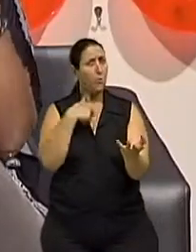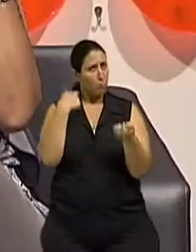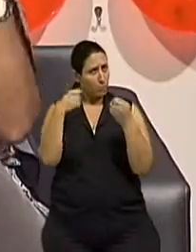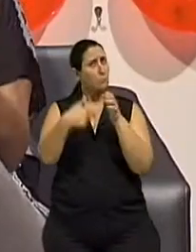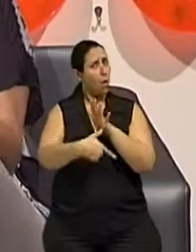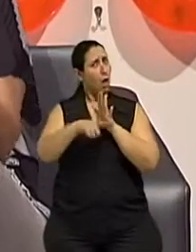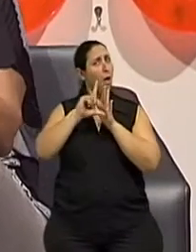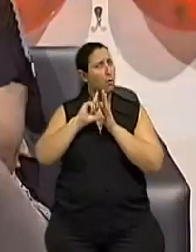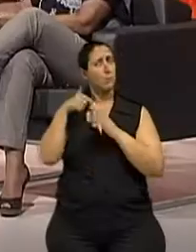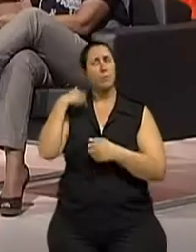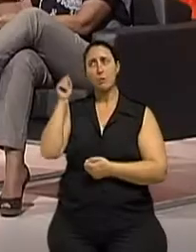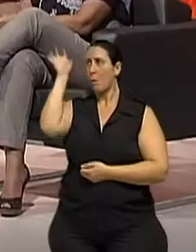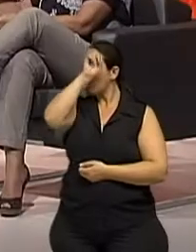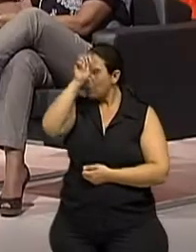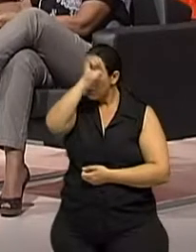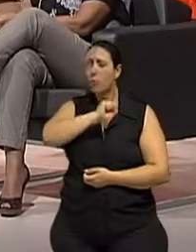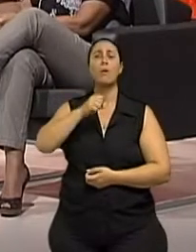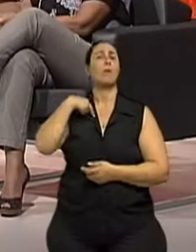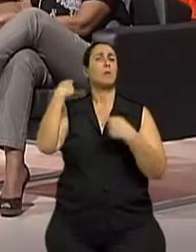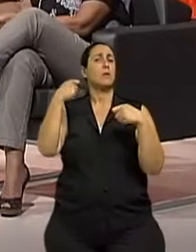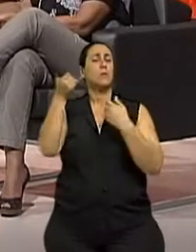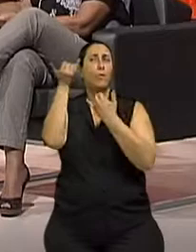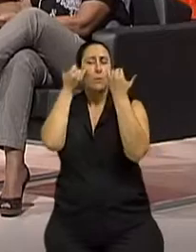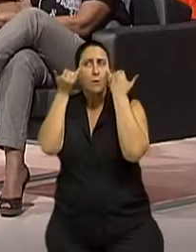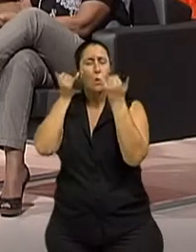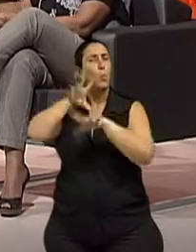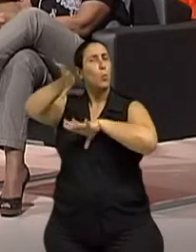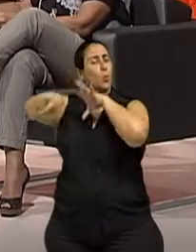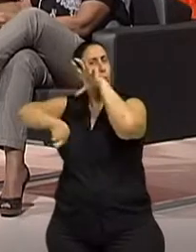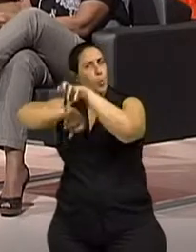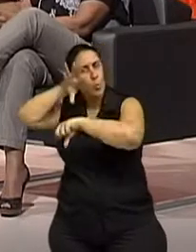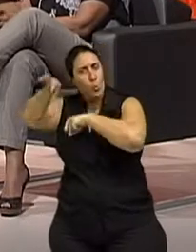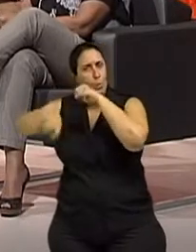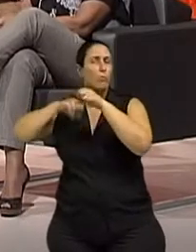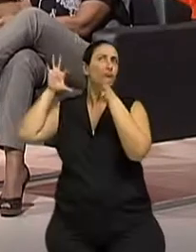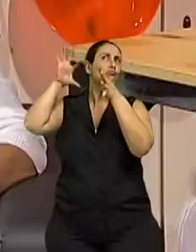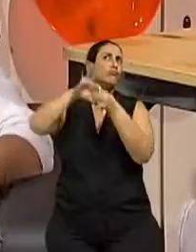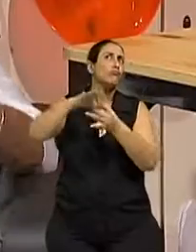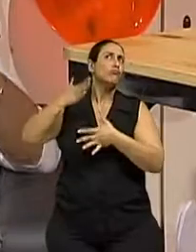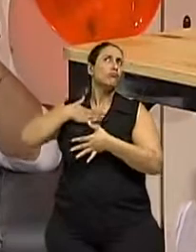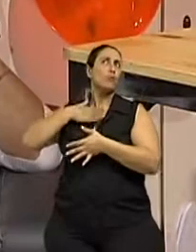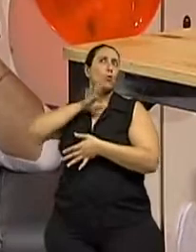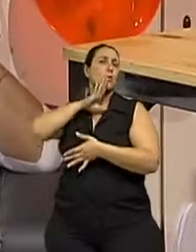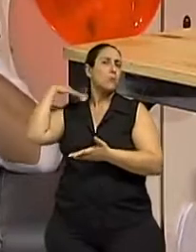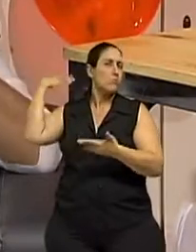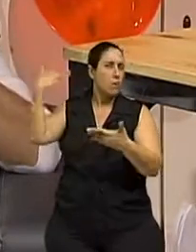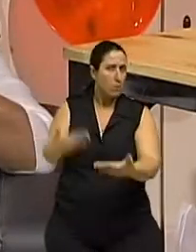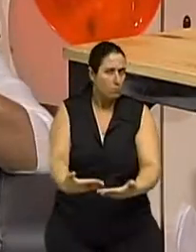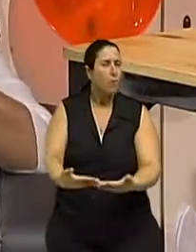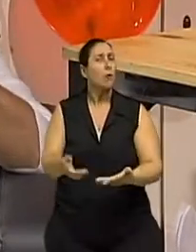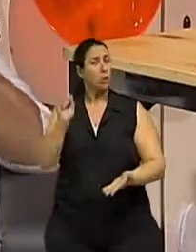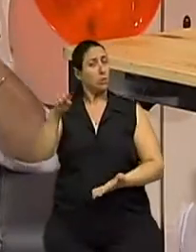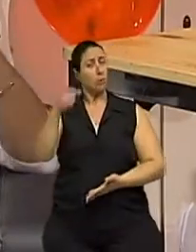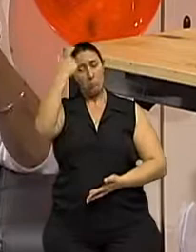cabeça. Eu continuo aprendendo. Eu tenho que estar aberta a novas aprendizagens, eu tenho sim muito